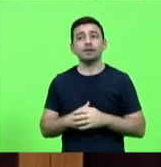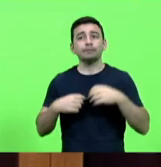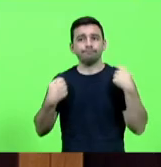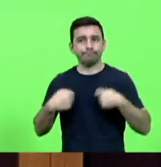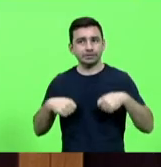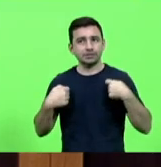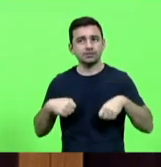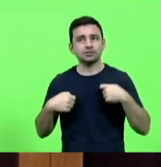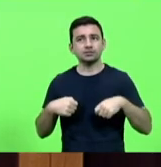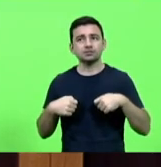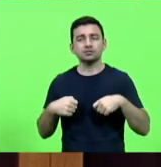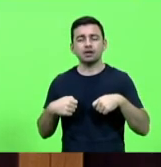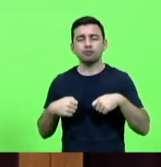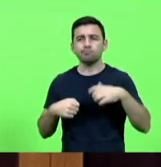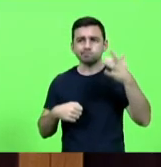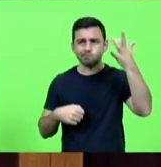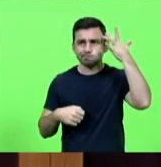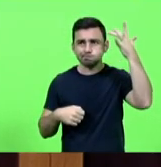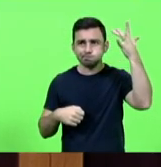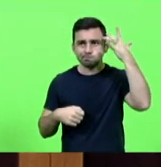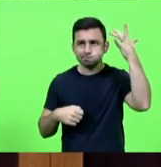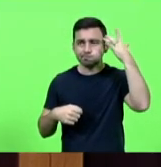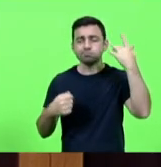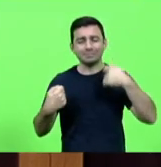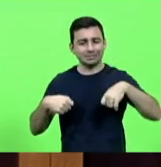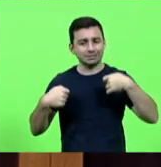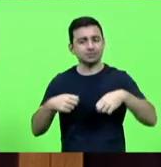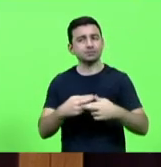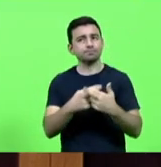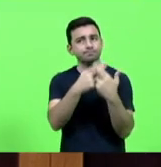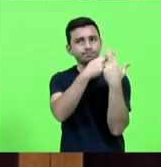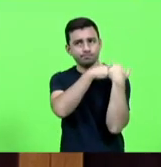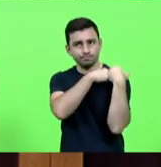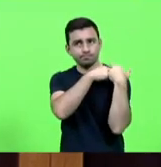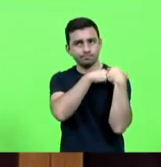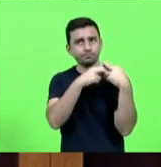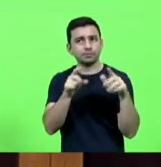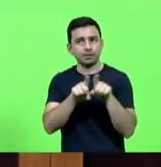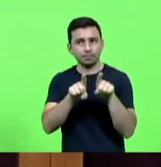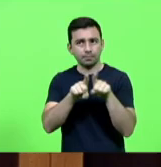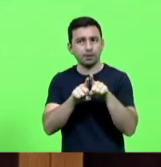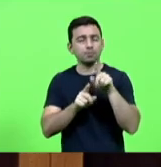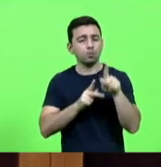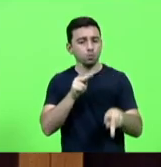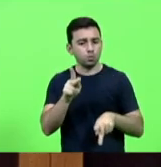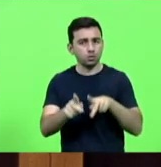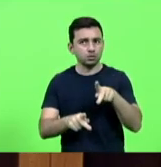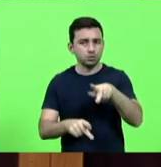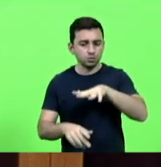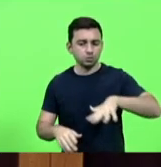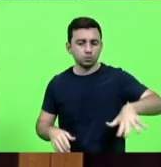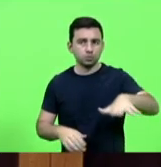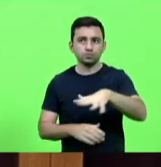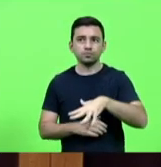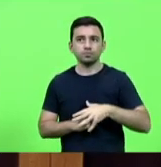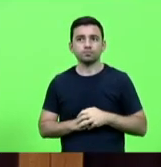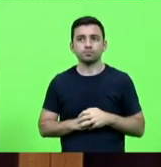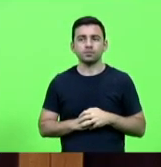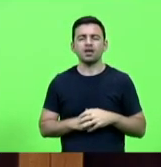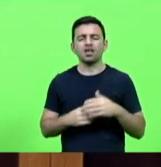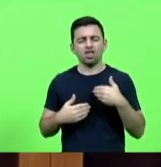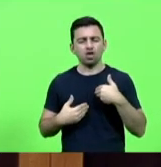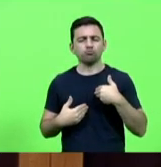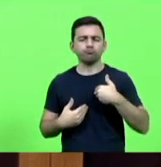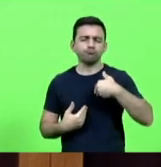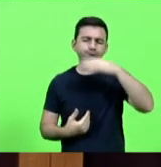feita com maturidade com responsabilidade do seu povo para nossa gente eu tenho confiança